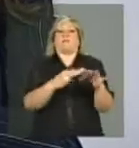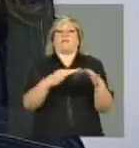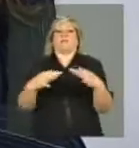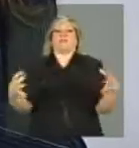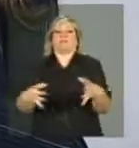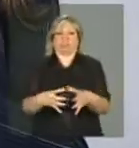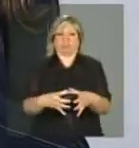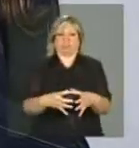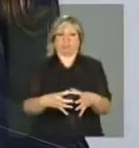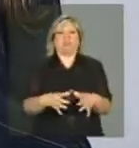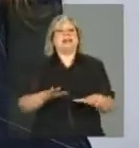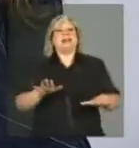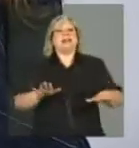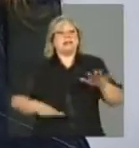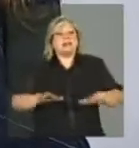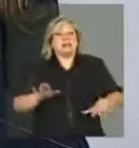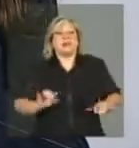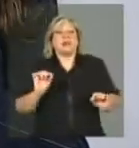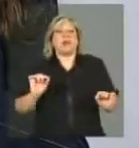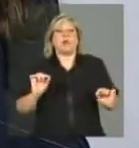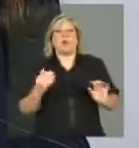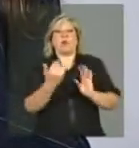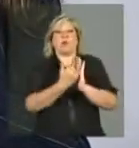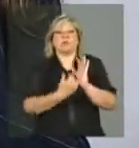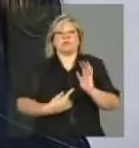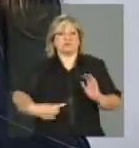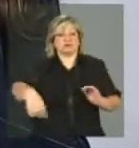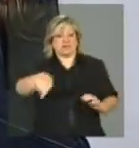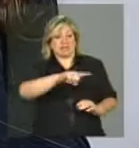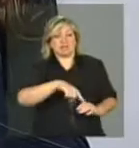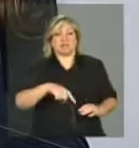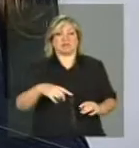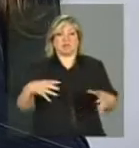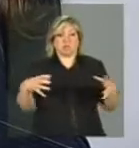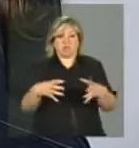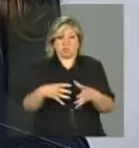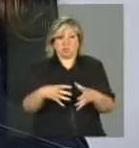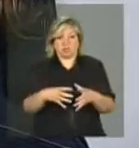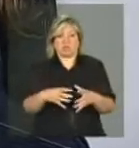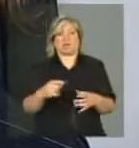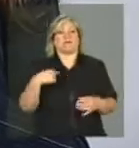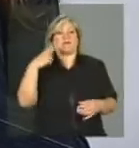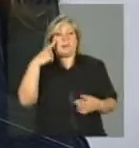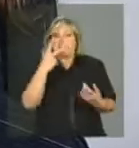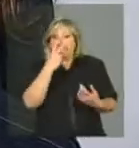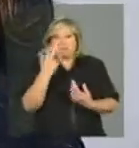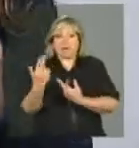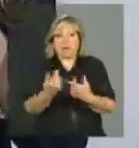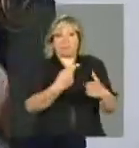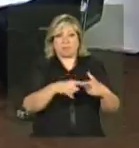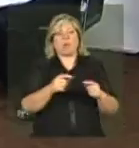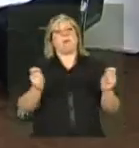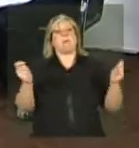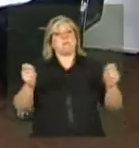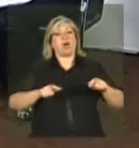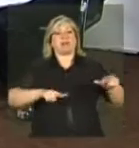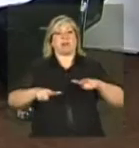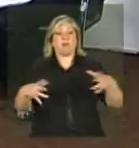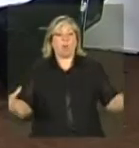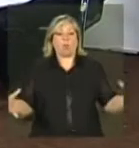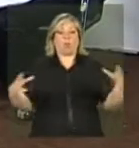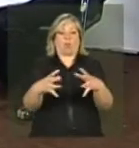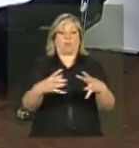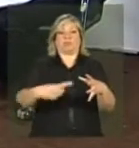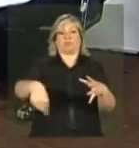condições daquele grupo, se as vulnerabilidades são parecidas, são idênticas, você pode atuar conjuntamente com o